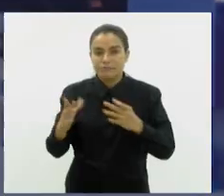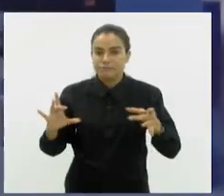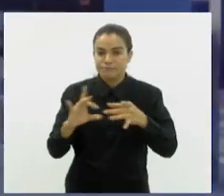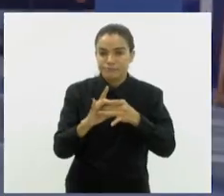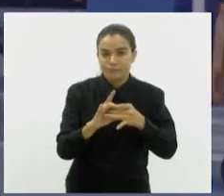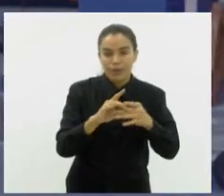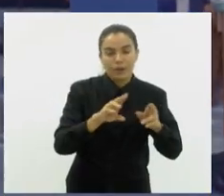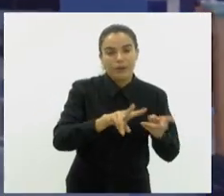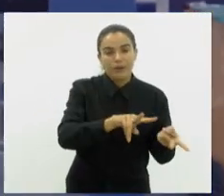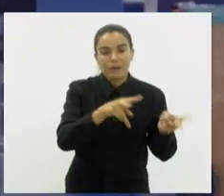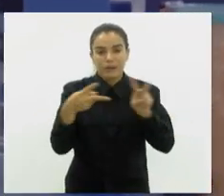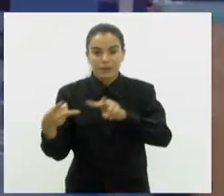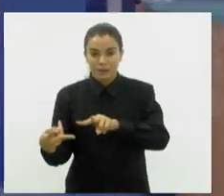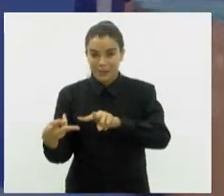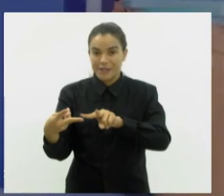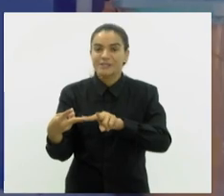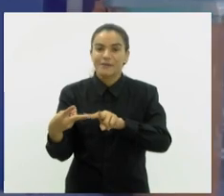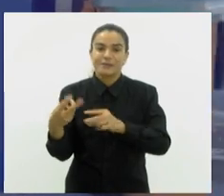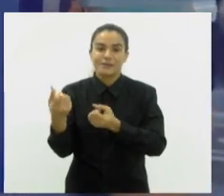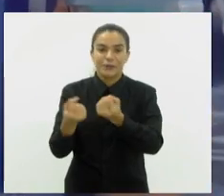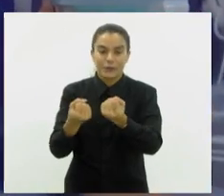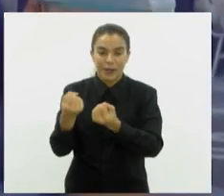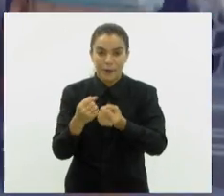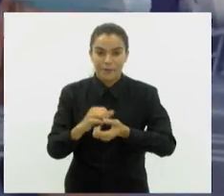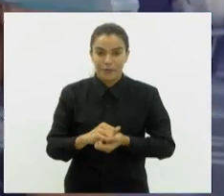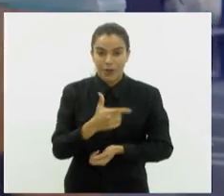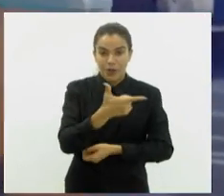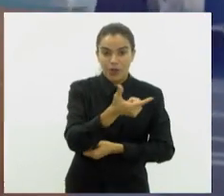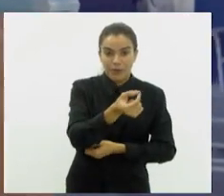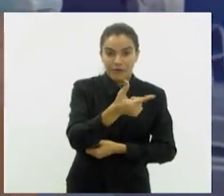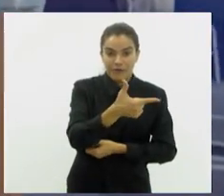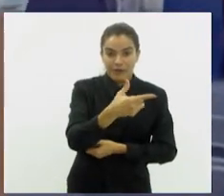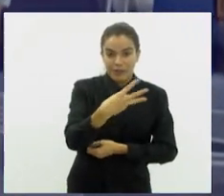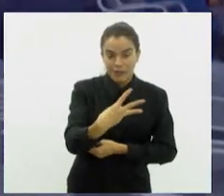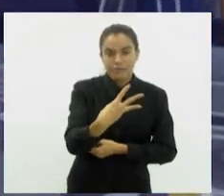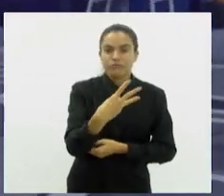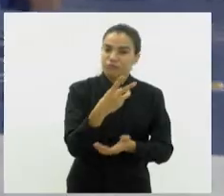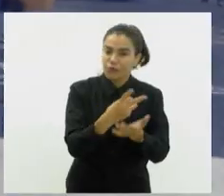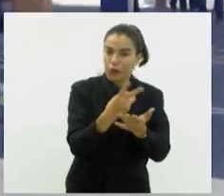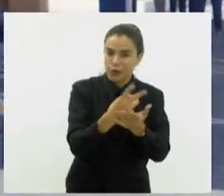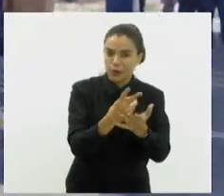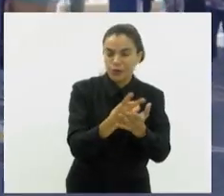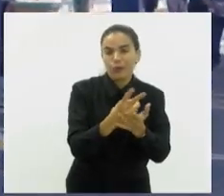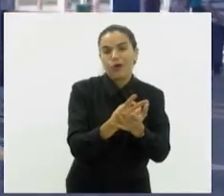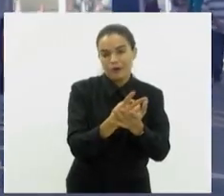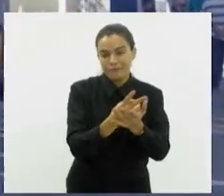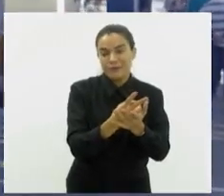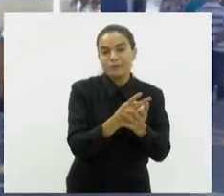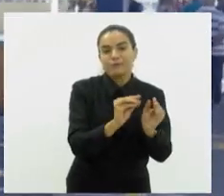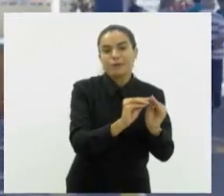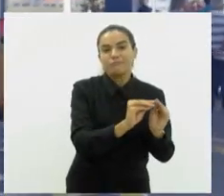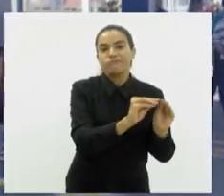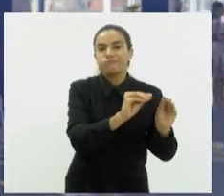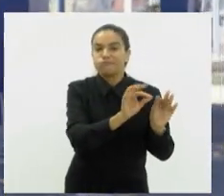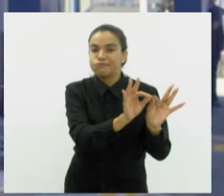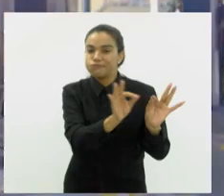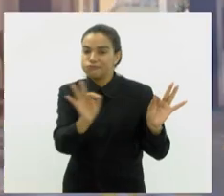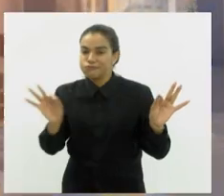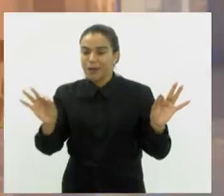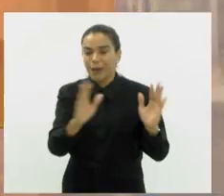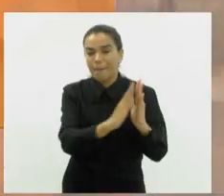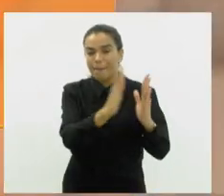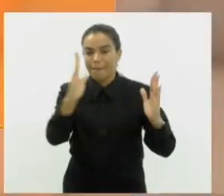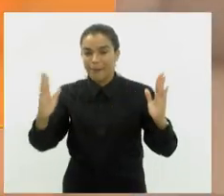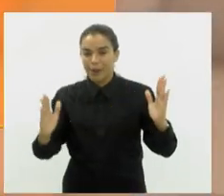como transferência de propriedades. O documento de 2023 ainda é válido, pois o Detran prorrogou os prazos do licenciamento de